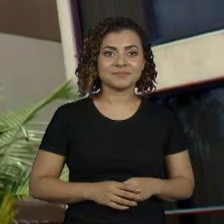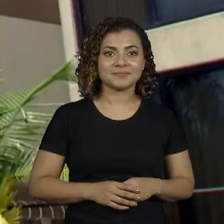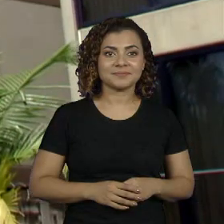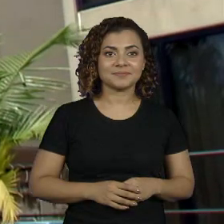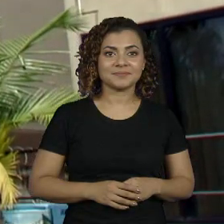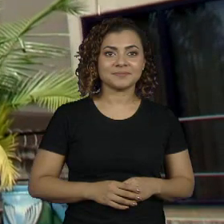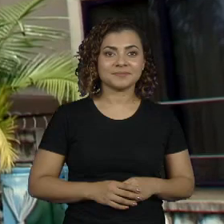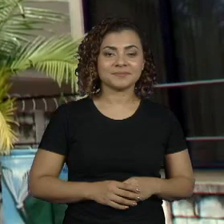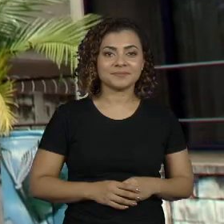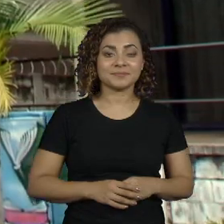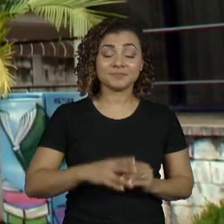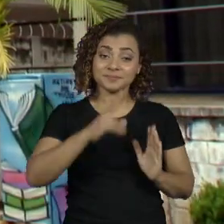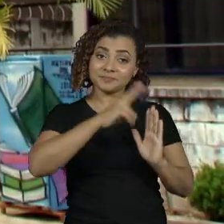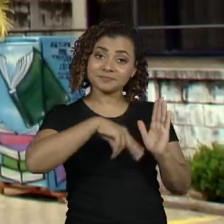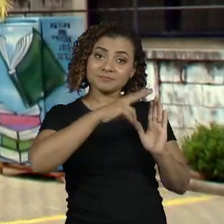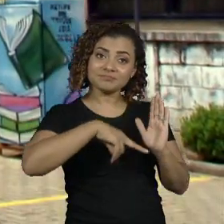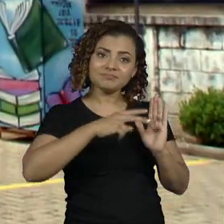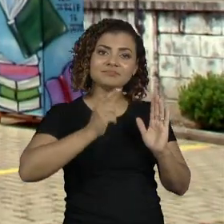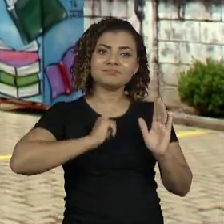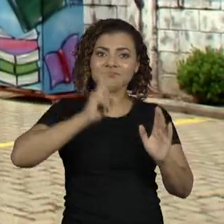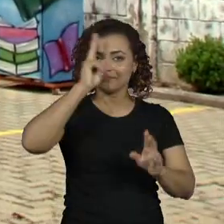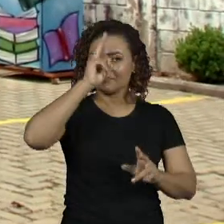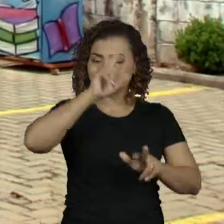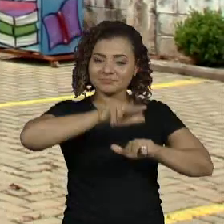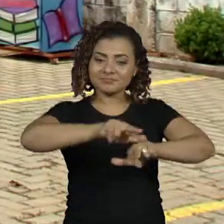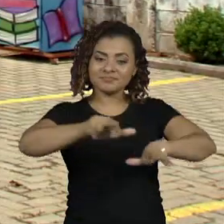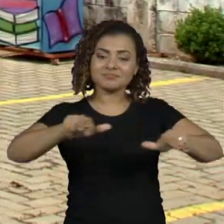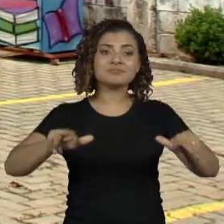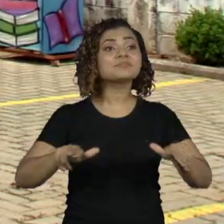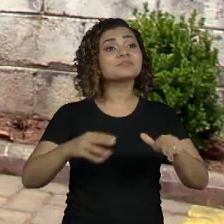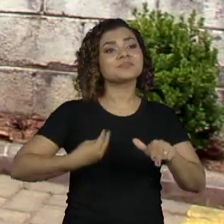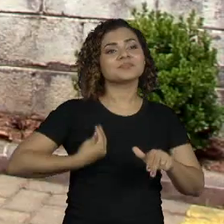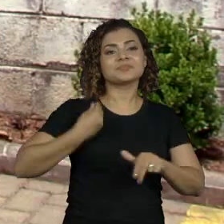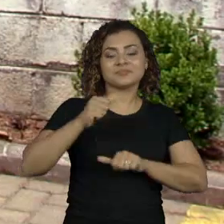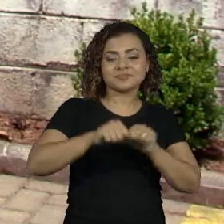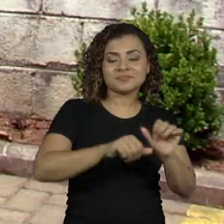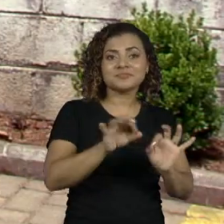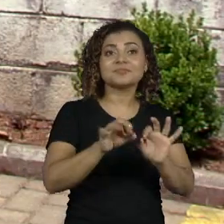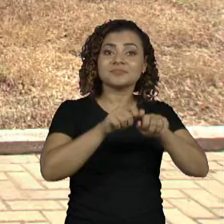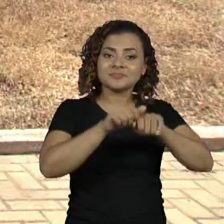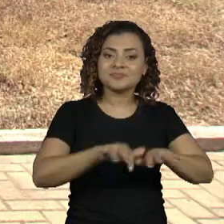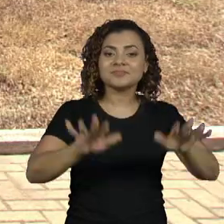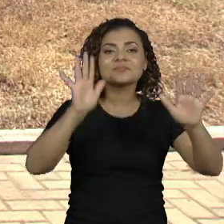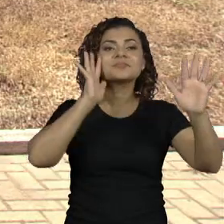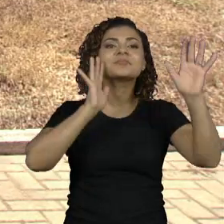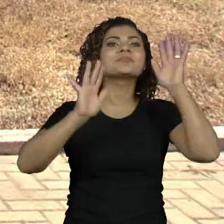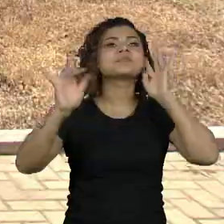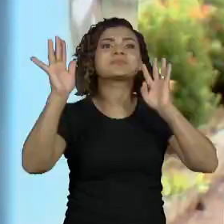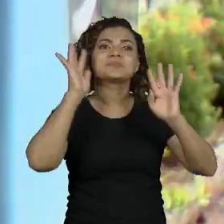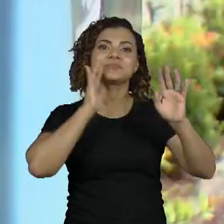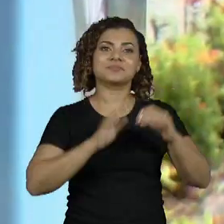A leitura que coleta histórias, recicla vidas, multiplica sonhos.